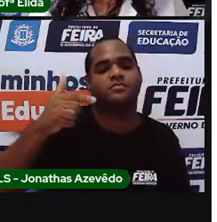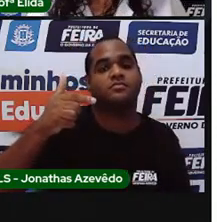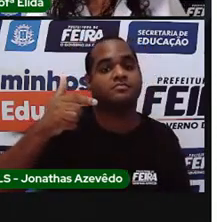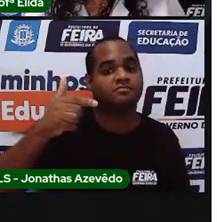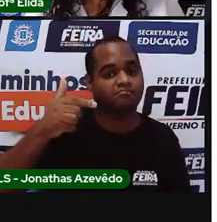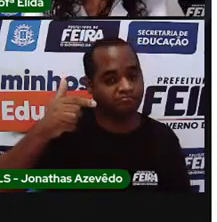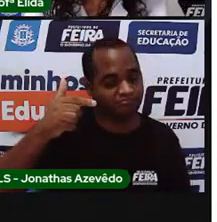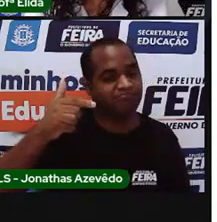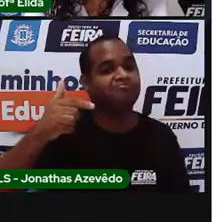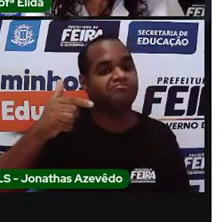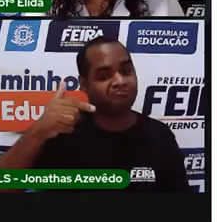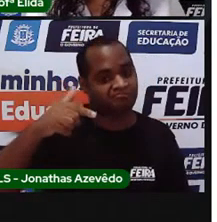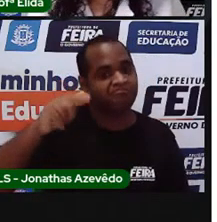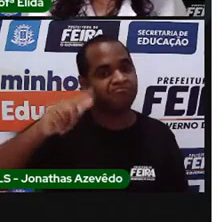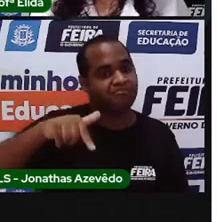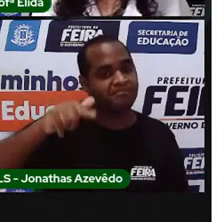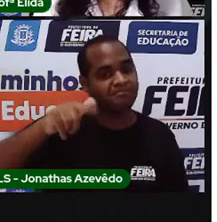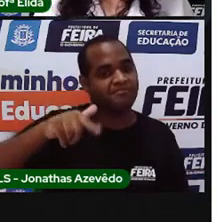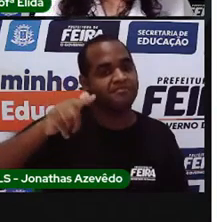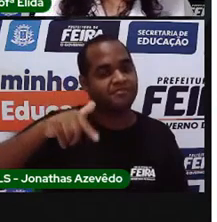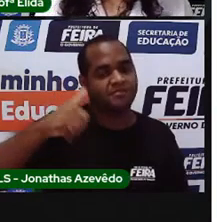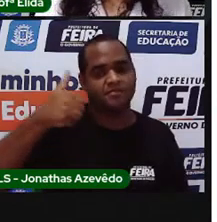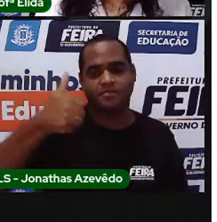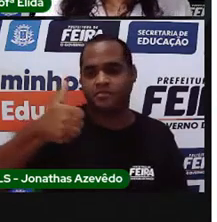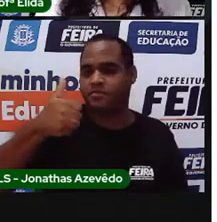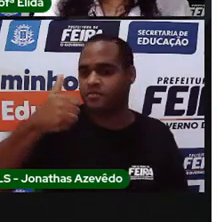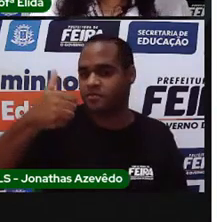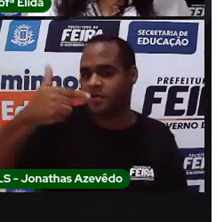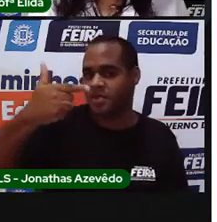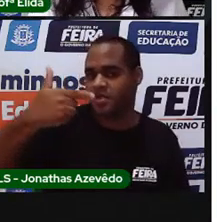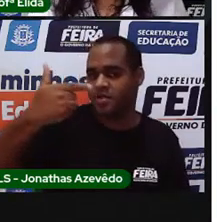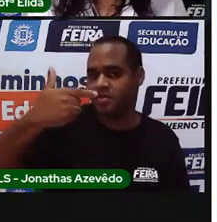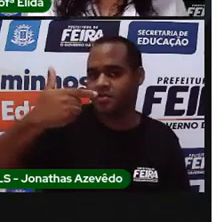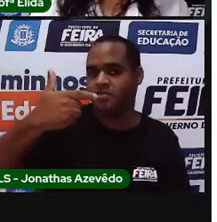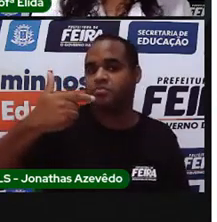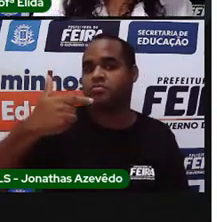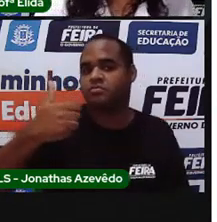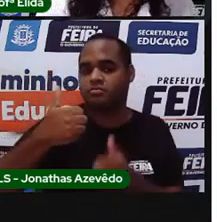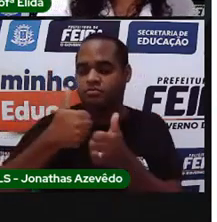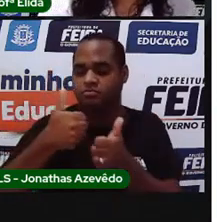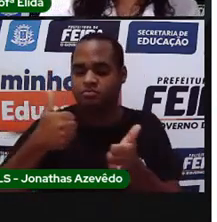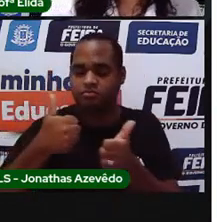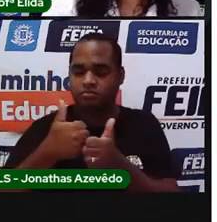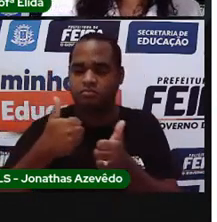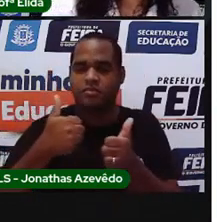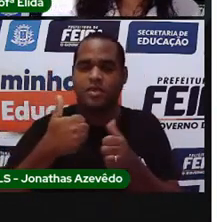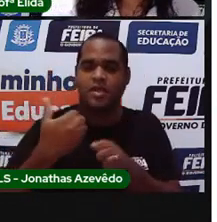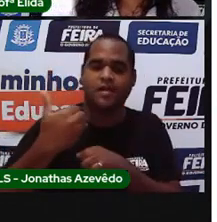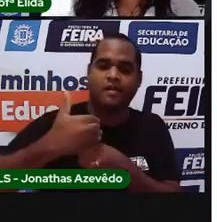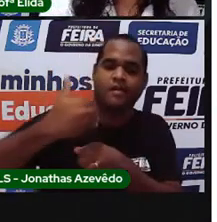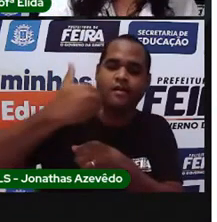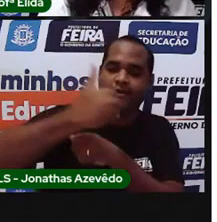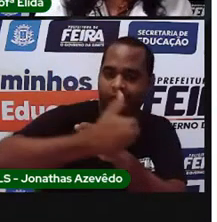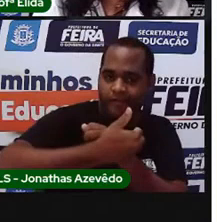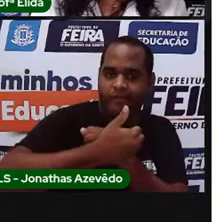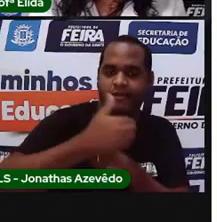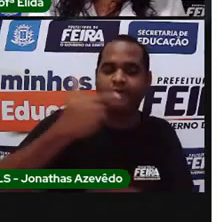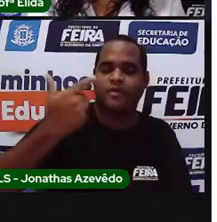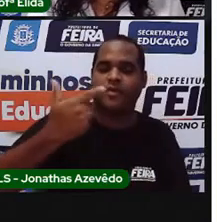Isso mesmo. O segundo fica bem depois do primeiro.